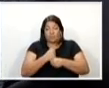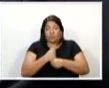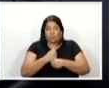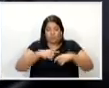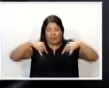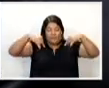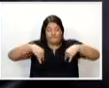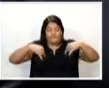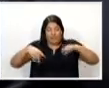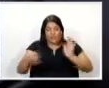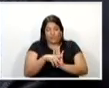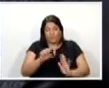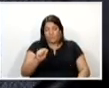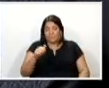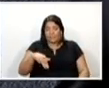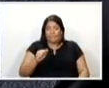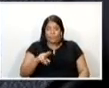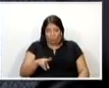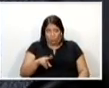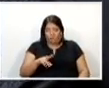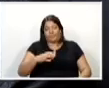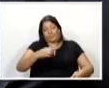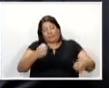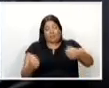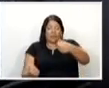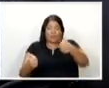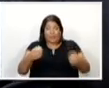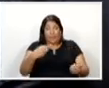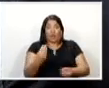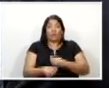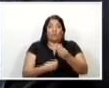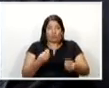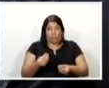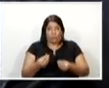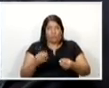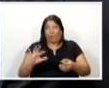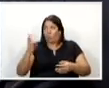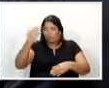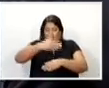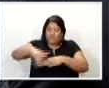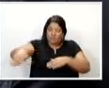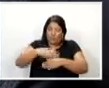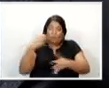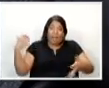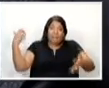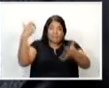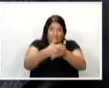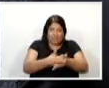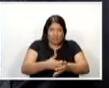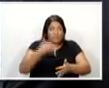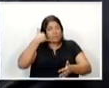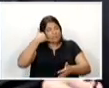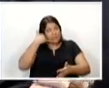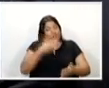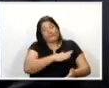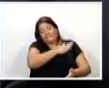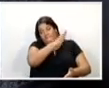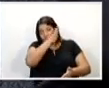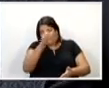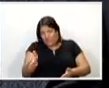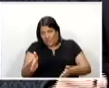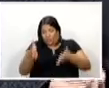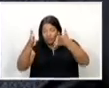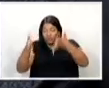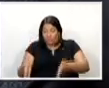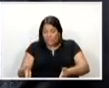O acontece? A viatura do SAMU se depara com um acidente na rua, ela é chamada para atender uma ocorrência, ela vai ao